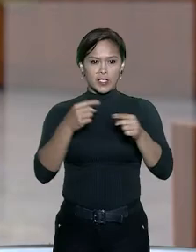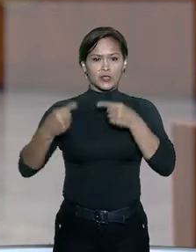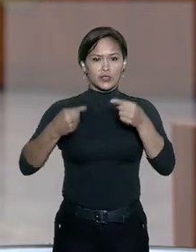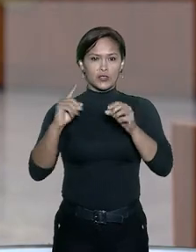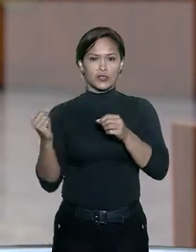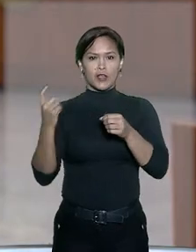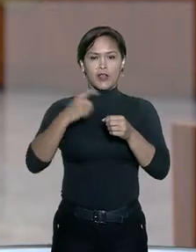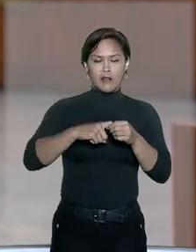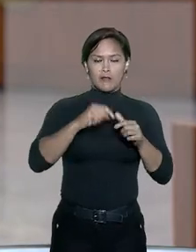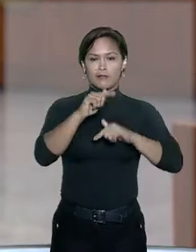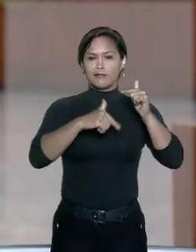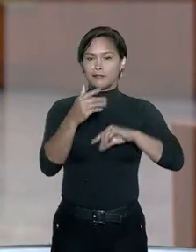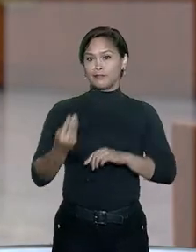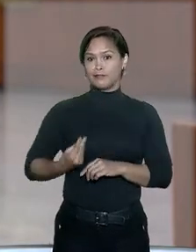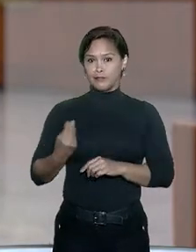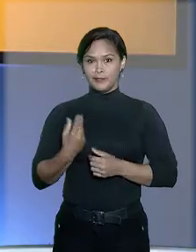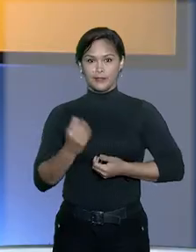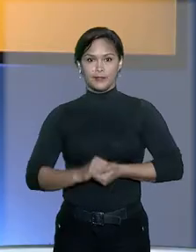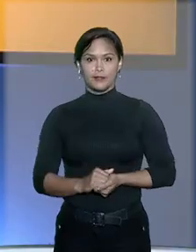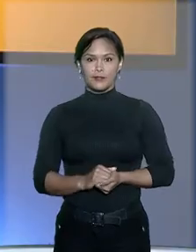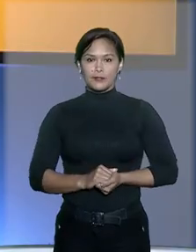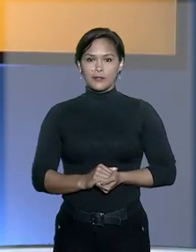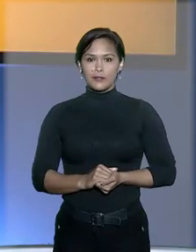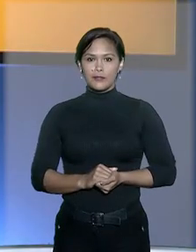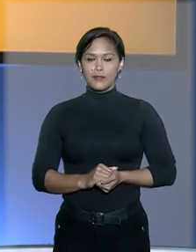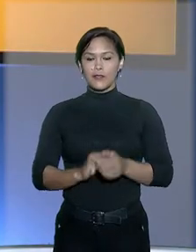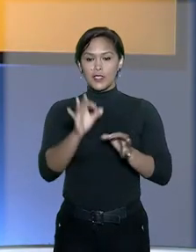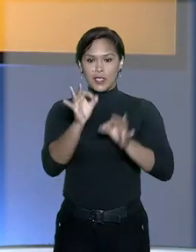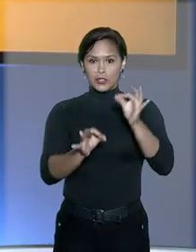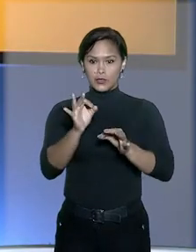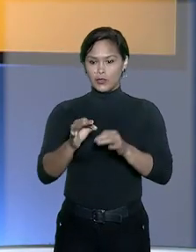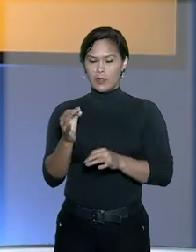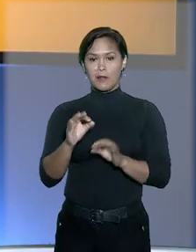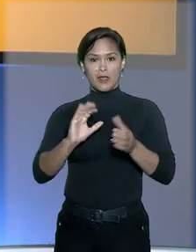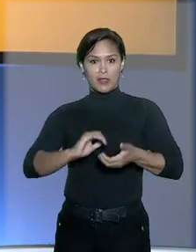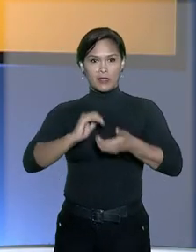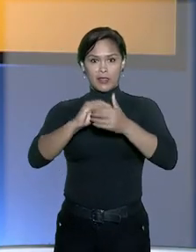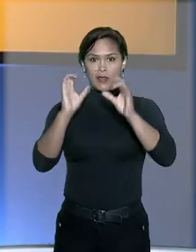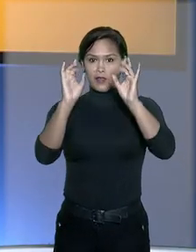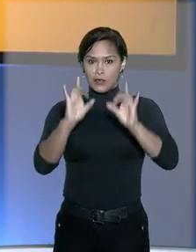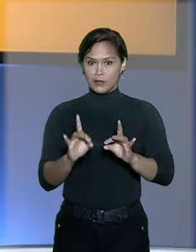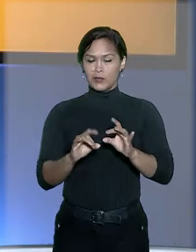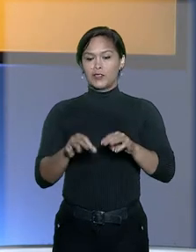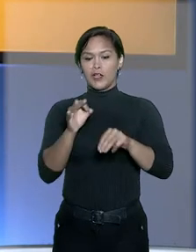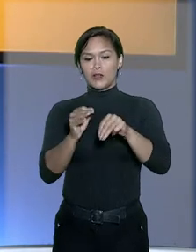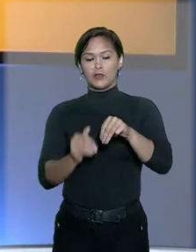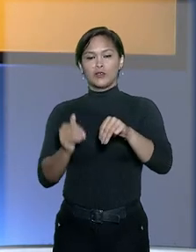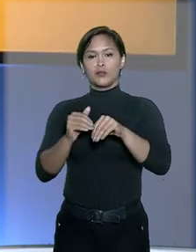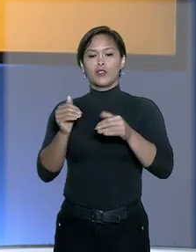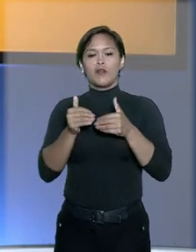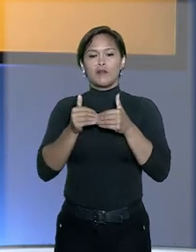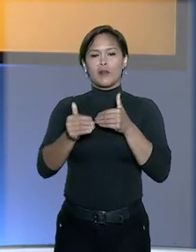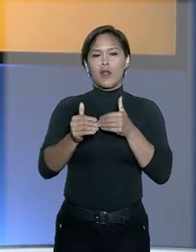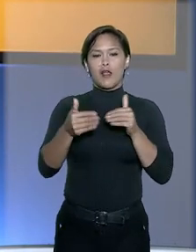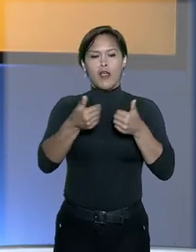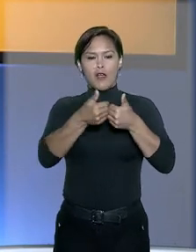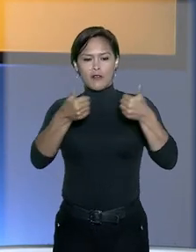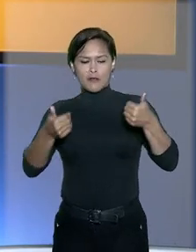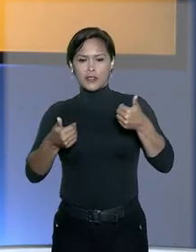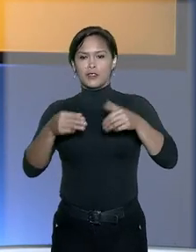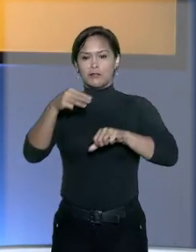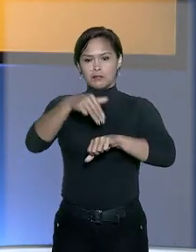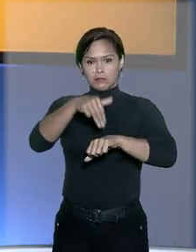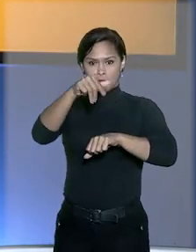o retorno das atividades presenciais. Em julgamento na Corte Especial, os ministros prorrogaram o afastamento de